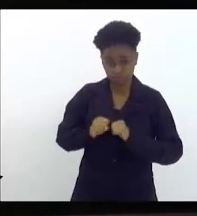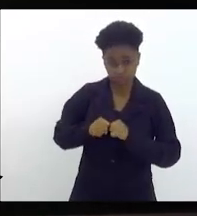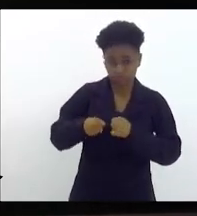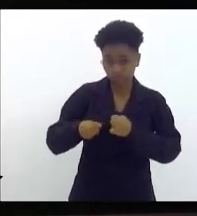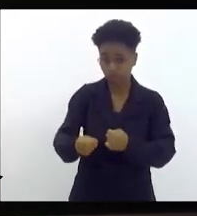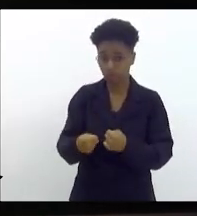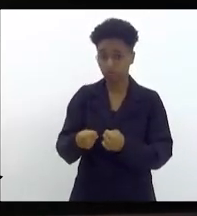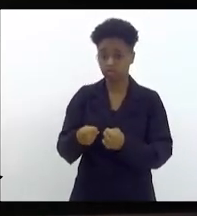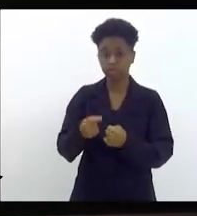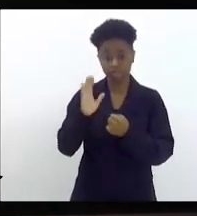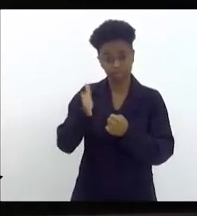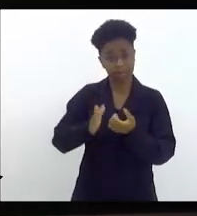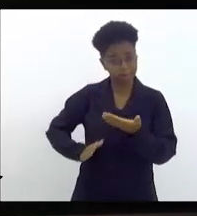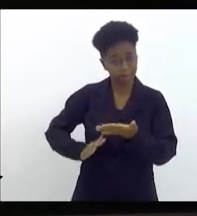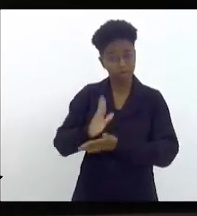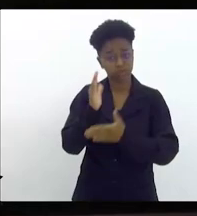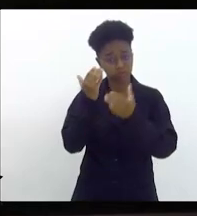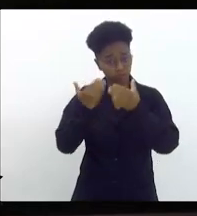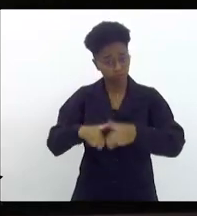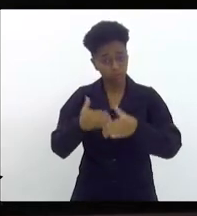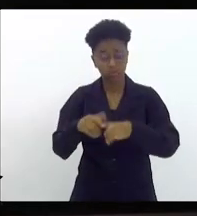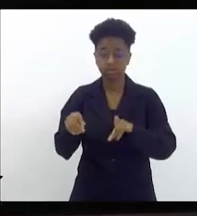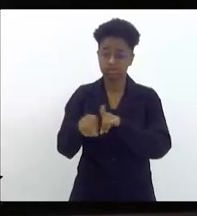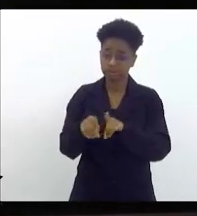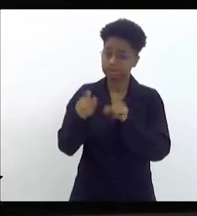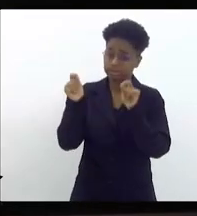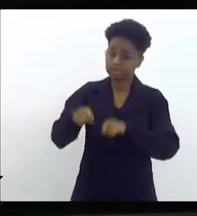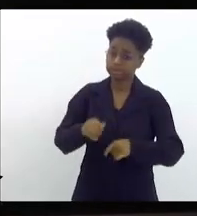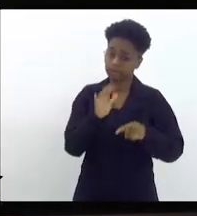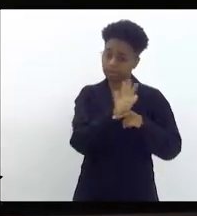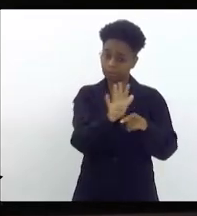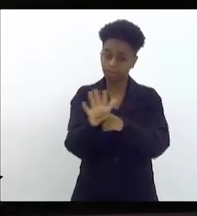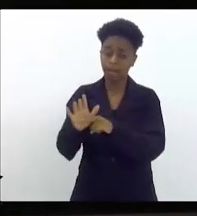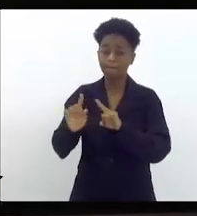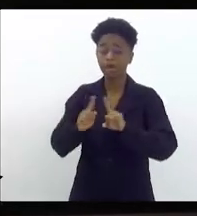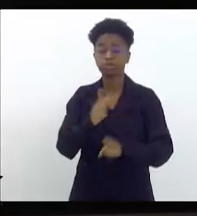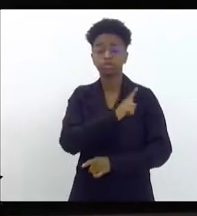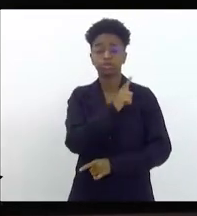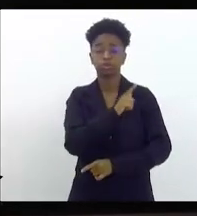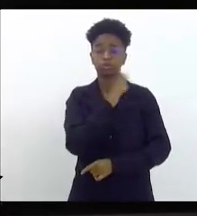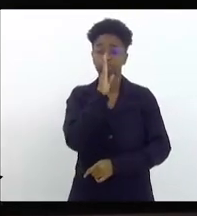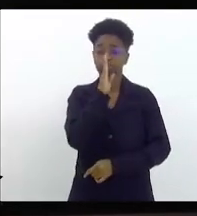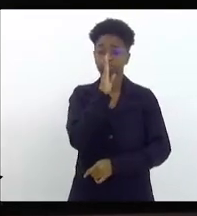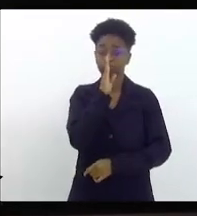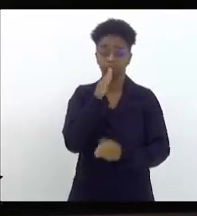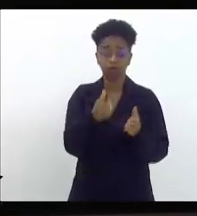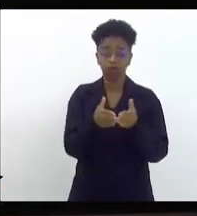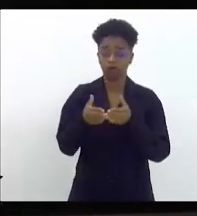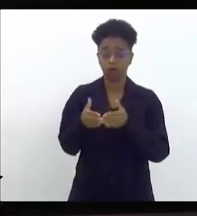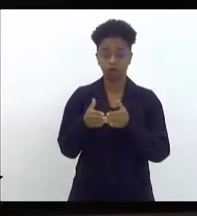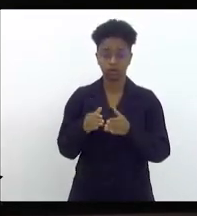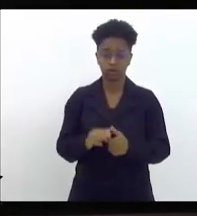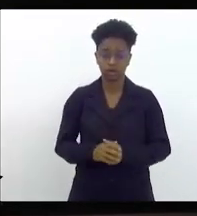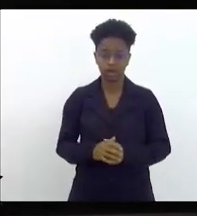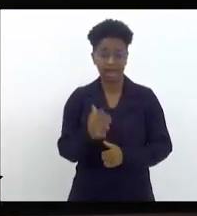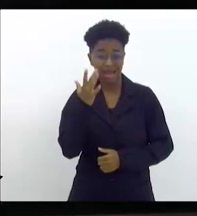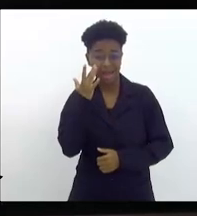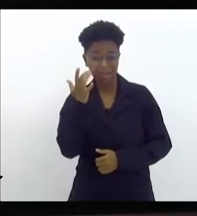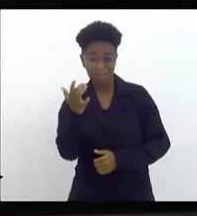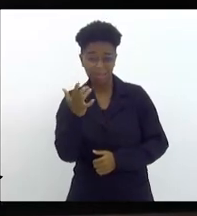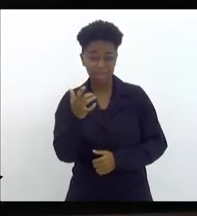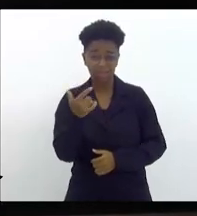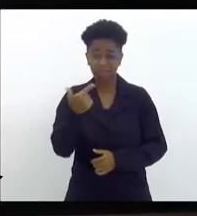passou no concurso público e tem muito a contribuir. E o gestor fica de fora nesse processo todo para amanhã e depois ele não receber nenhum tipo de